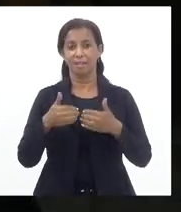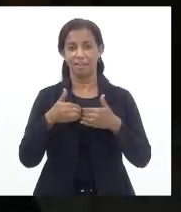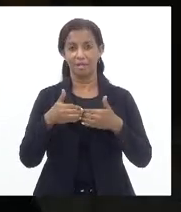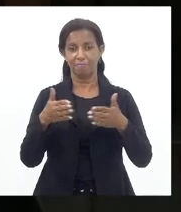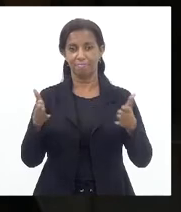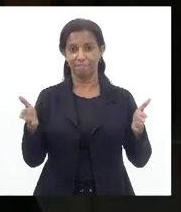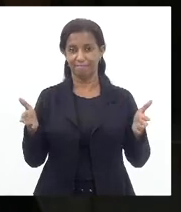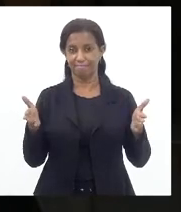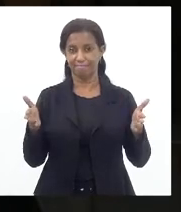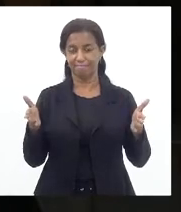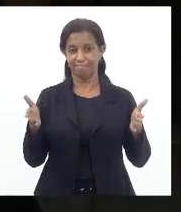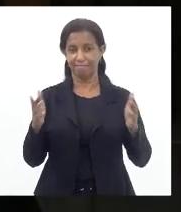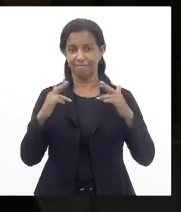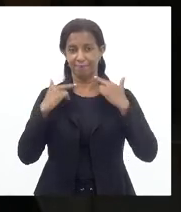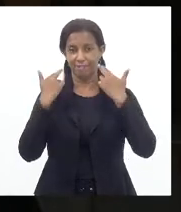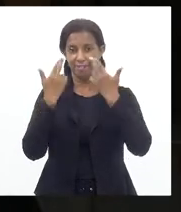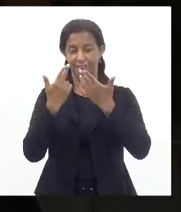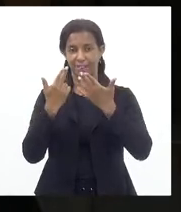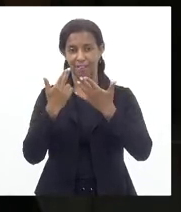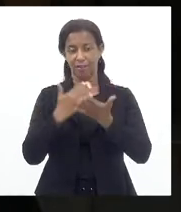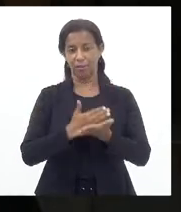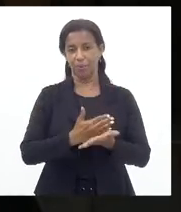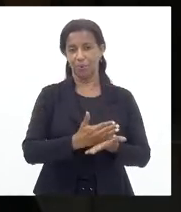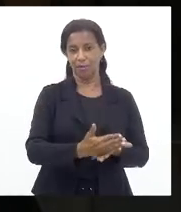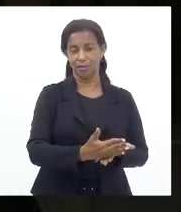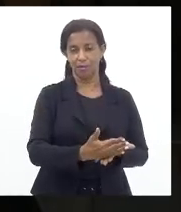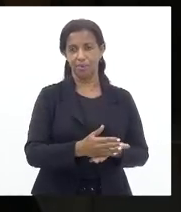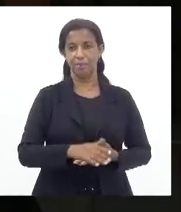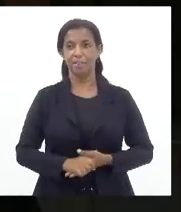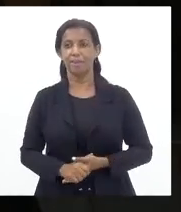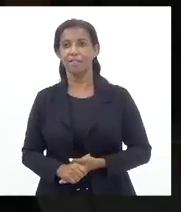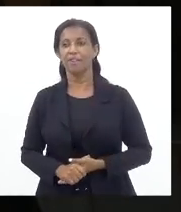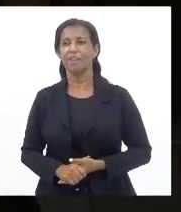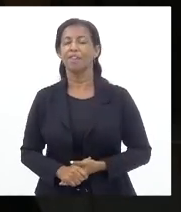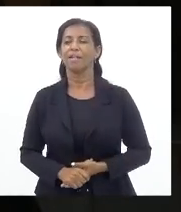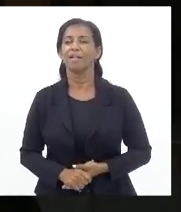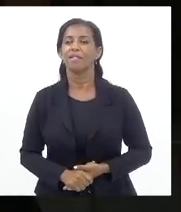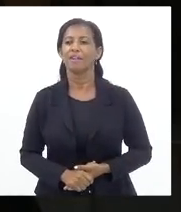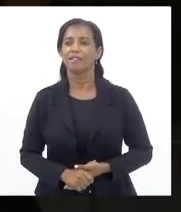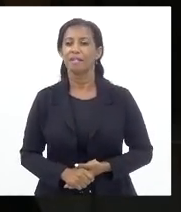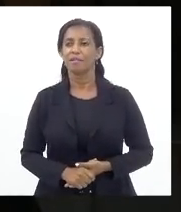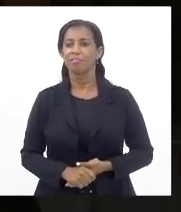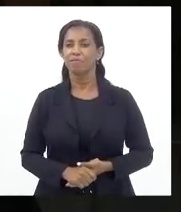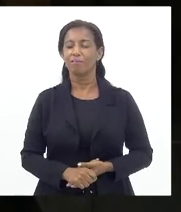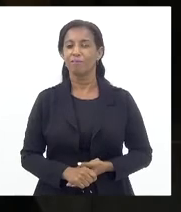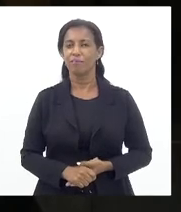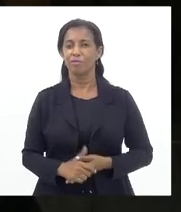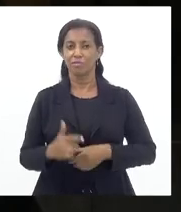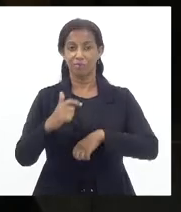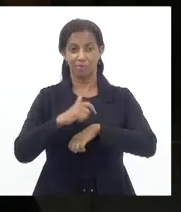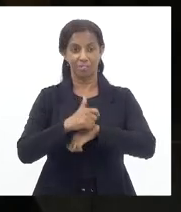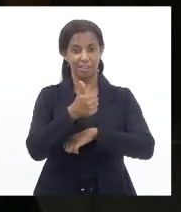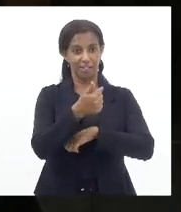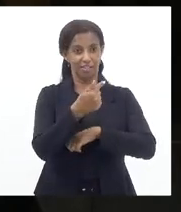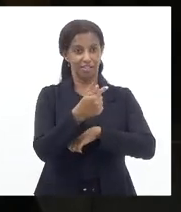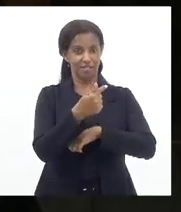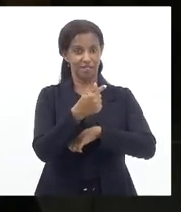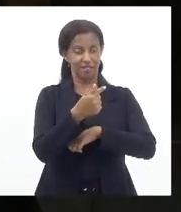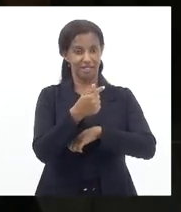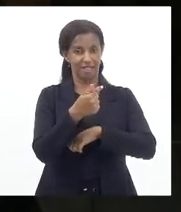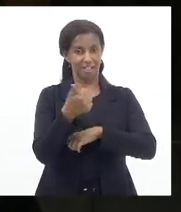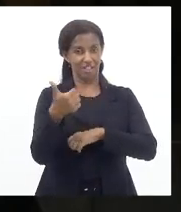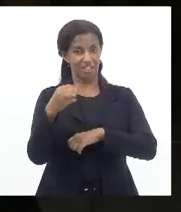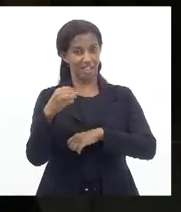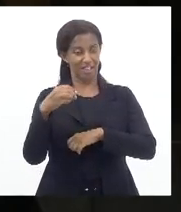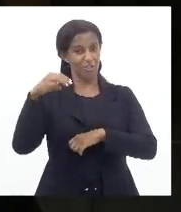o expediente inicial E Às 17 horas e 10